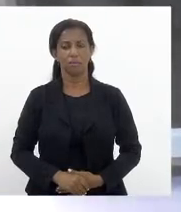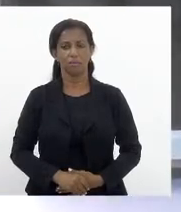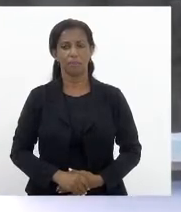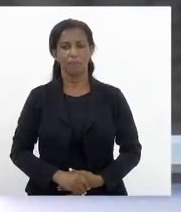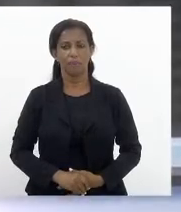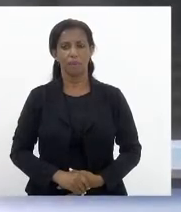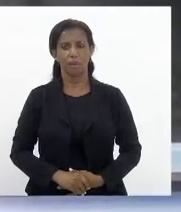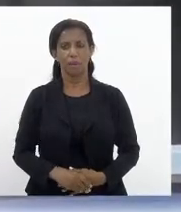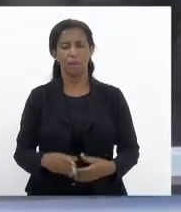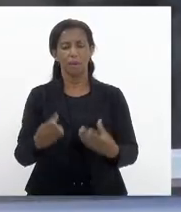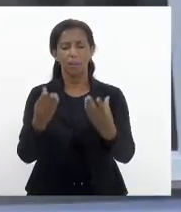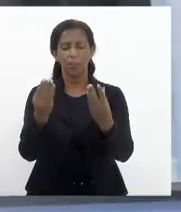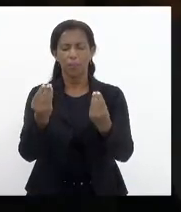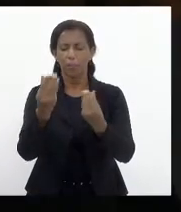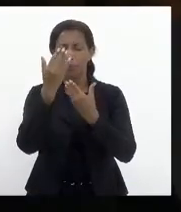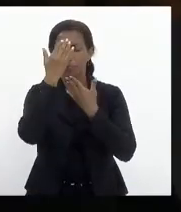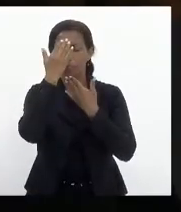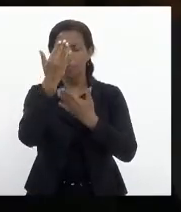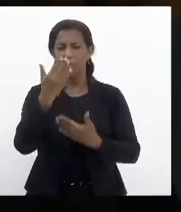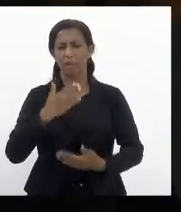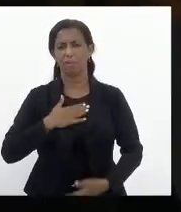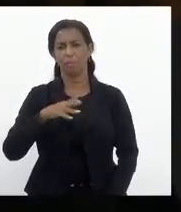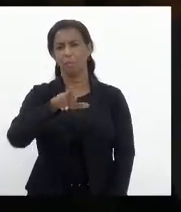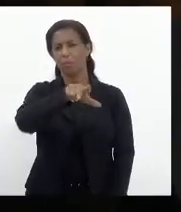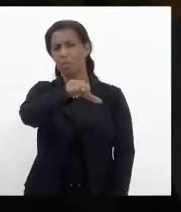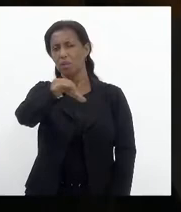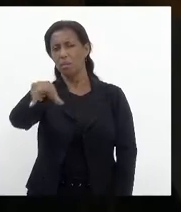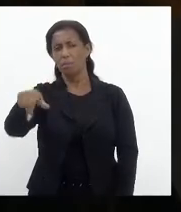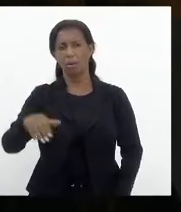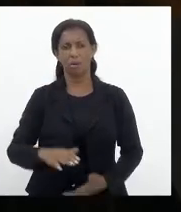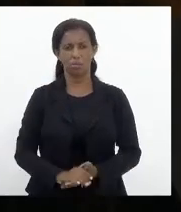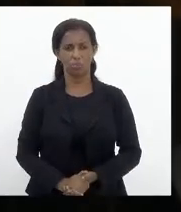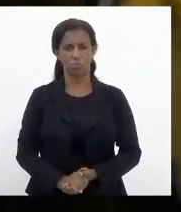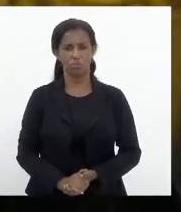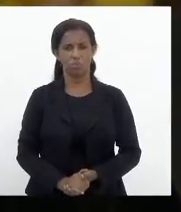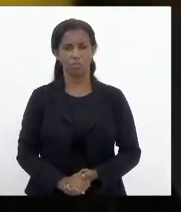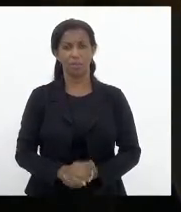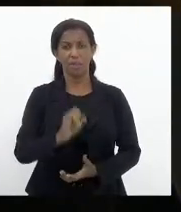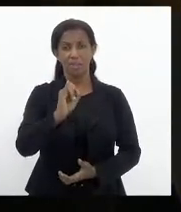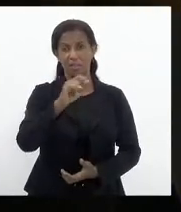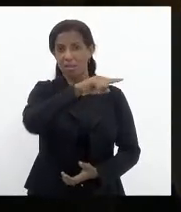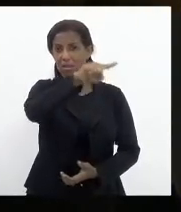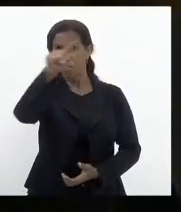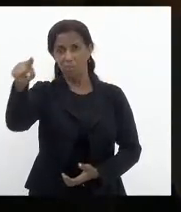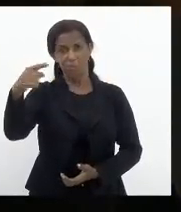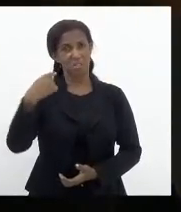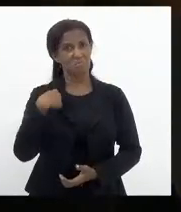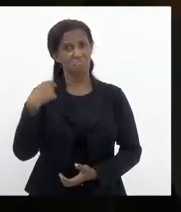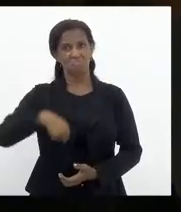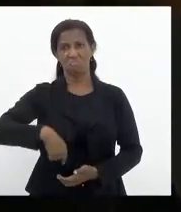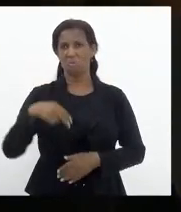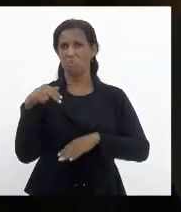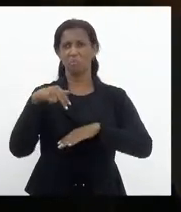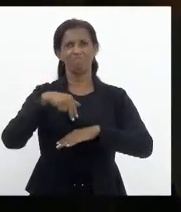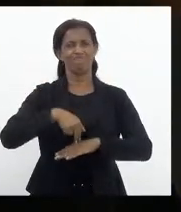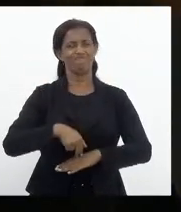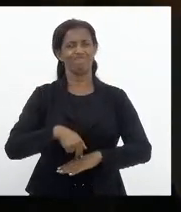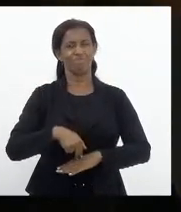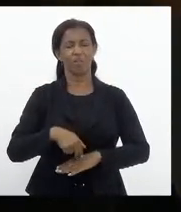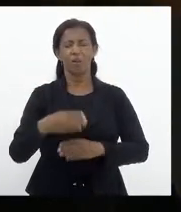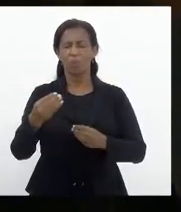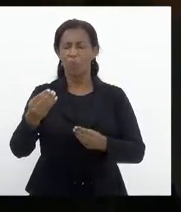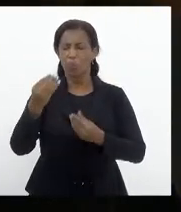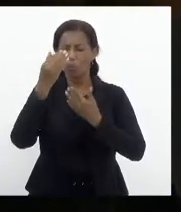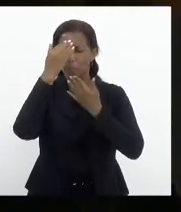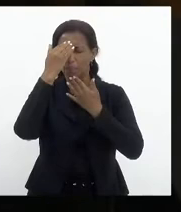Muito obrigado, meus irmãos. Sem vocês, eu não teria chegado onde estou. Muito obrigado pelas